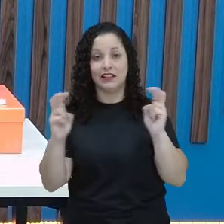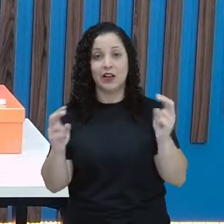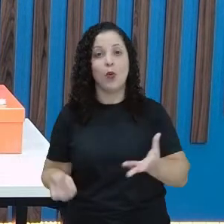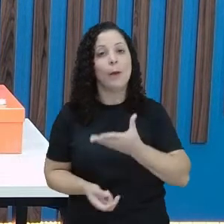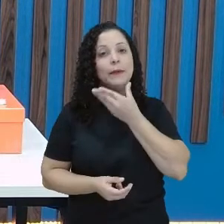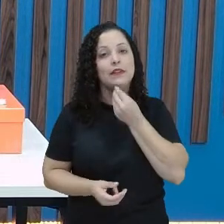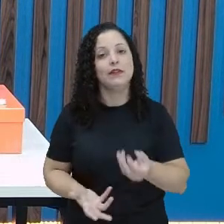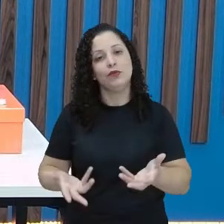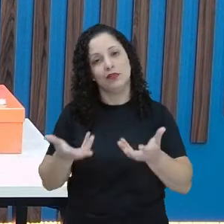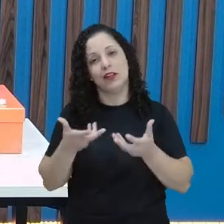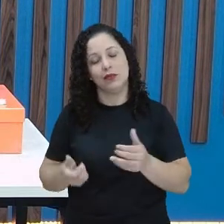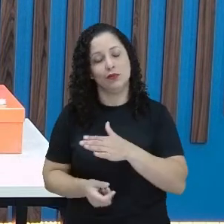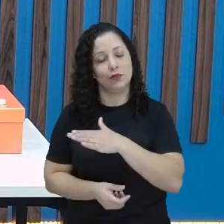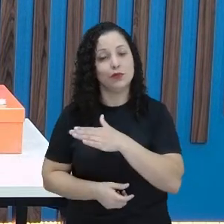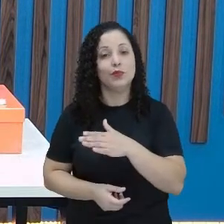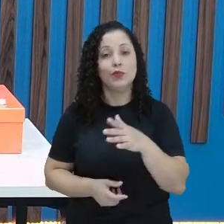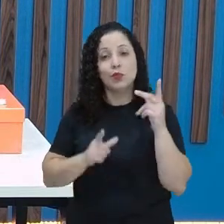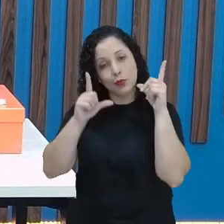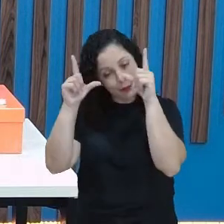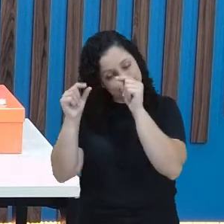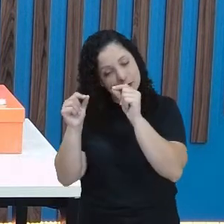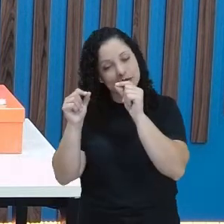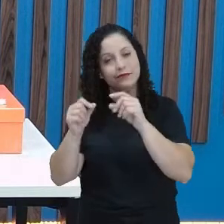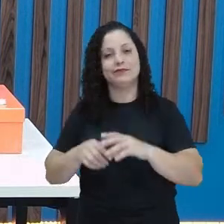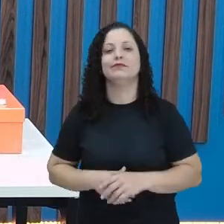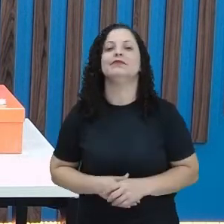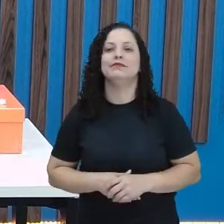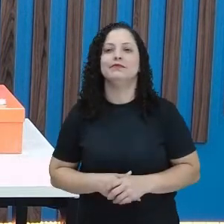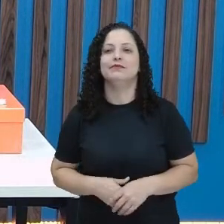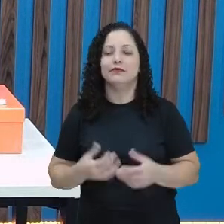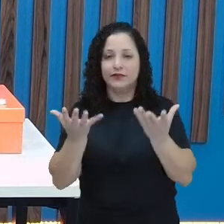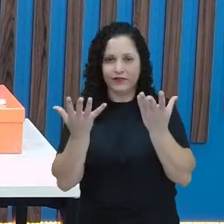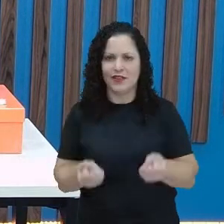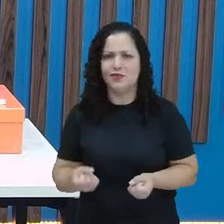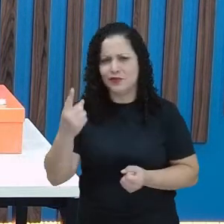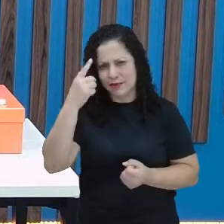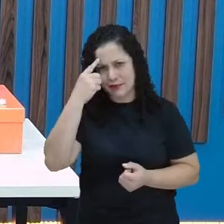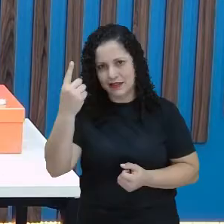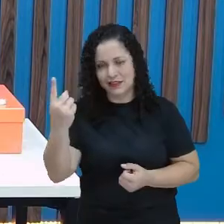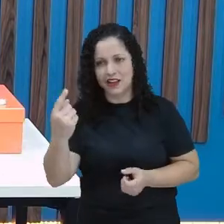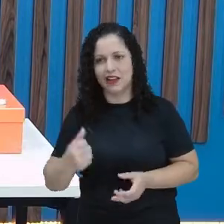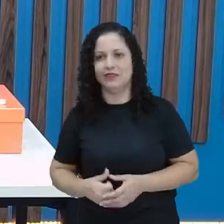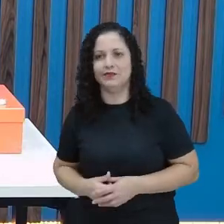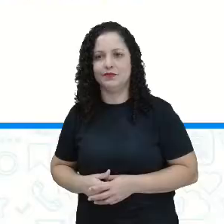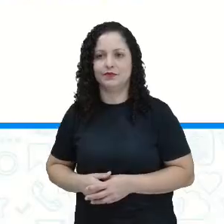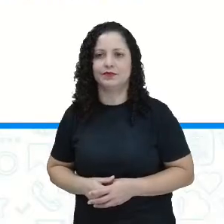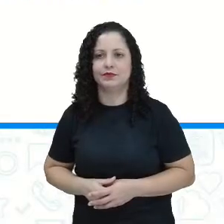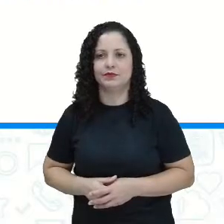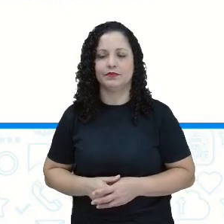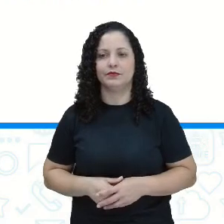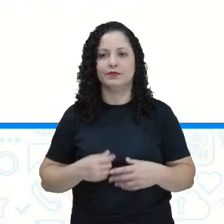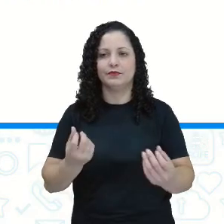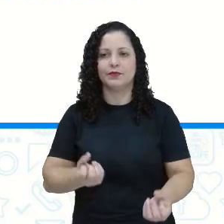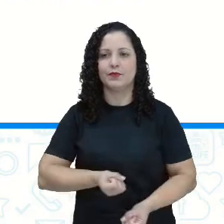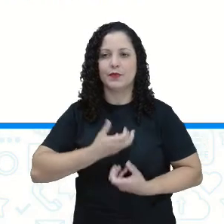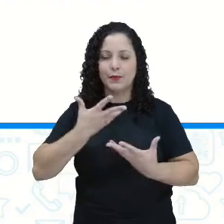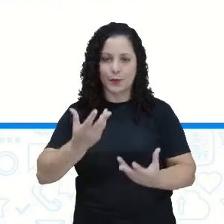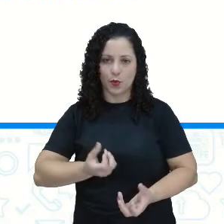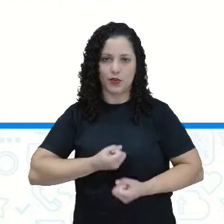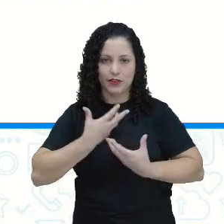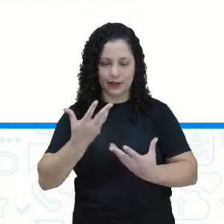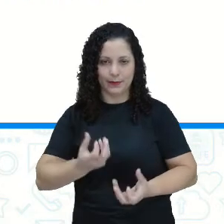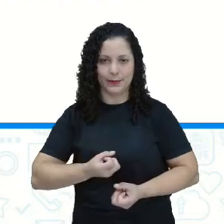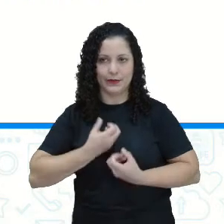textual a partir deste poema. Vamos pensar comigo? Olha só, o poema que a gente